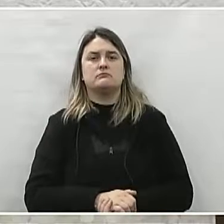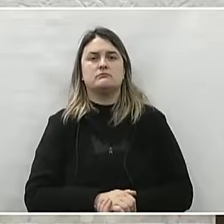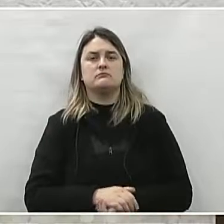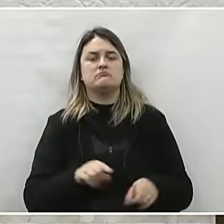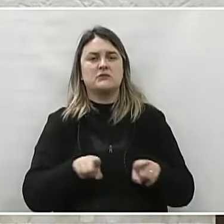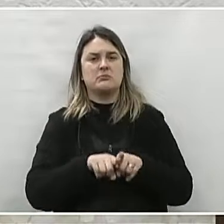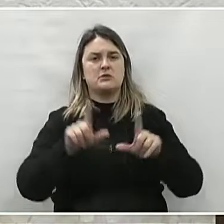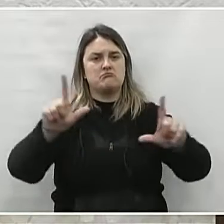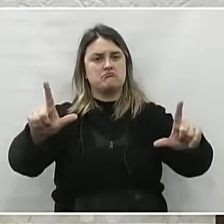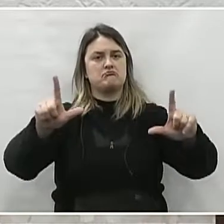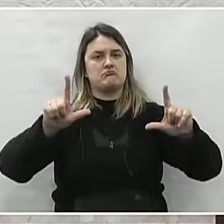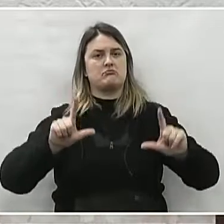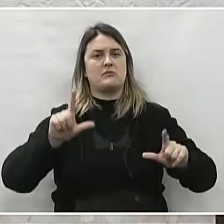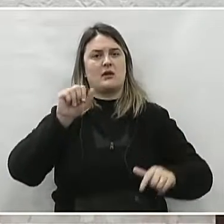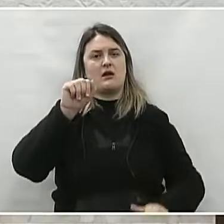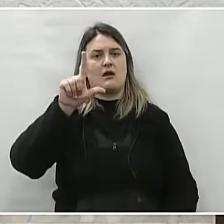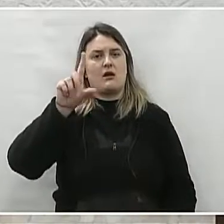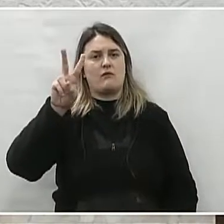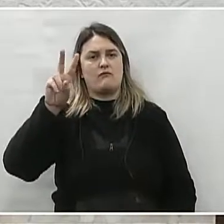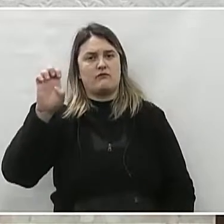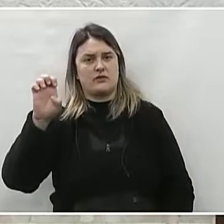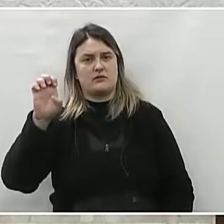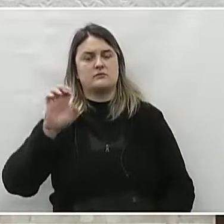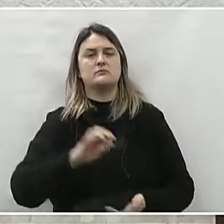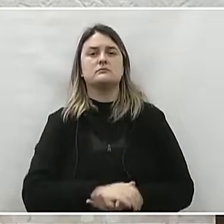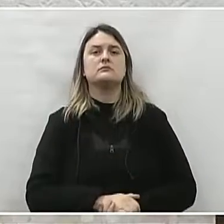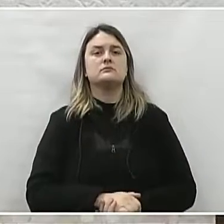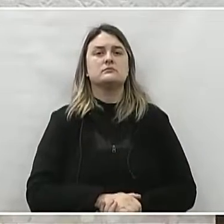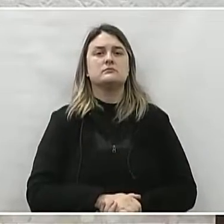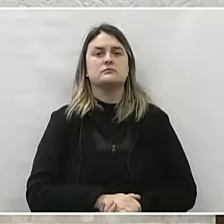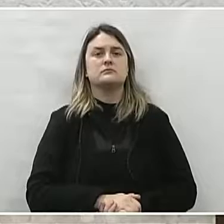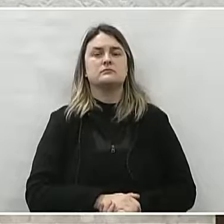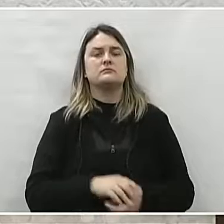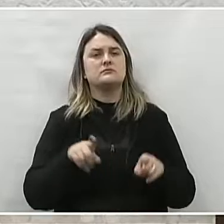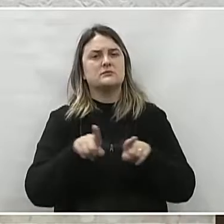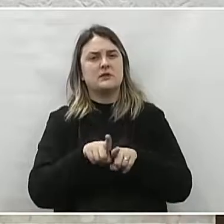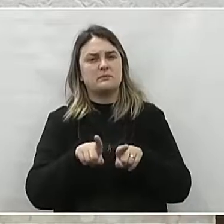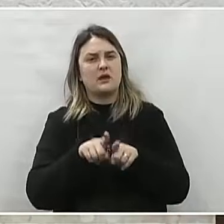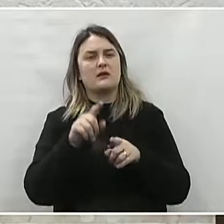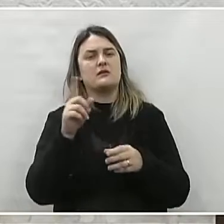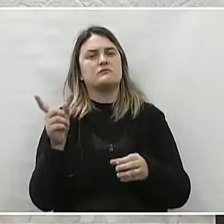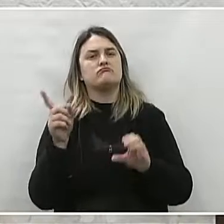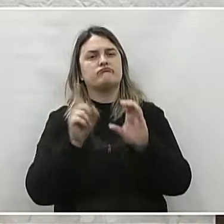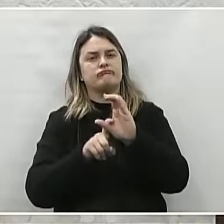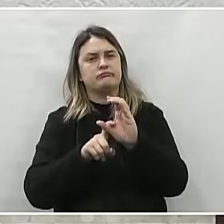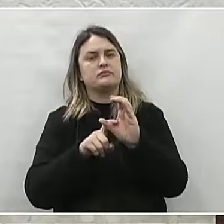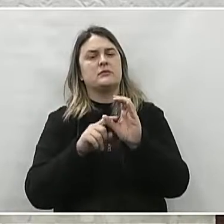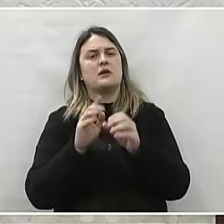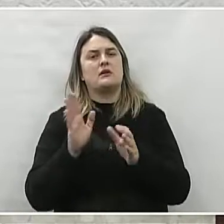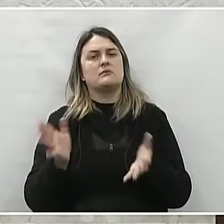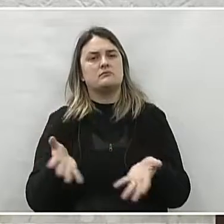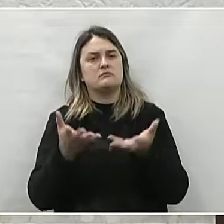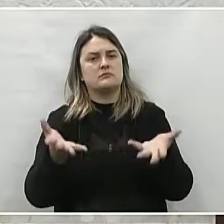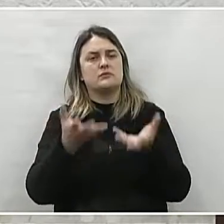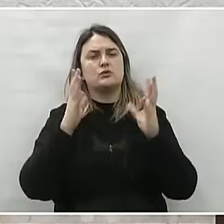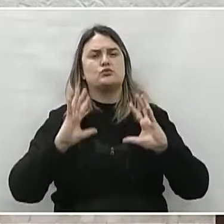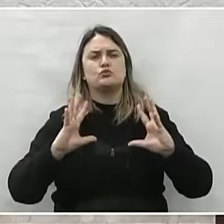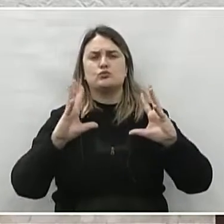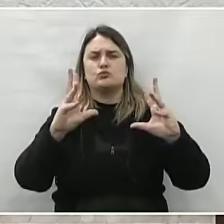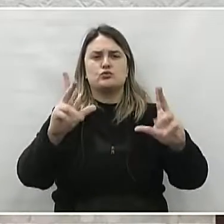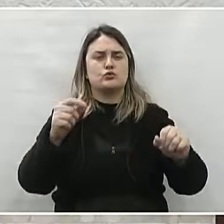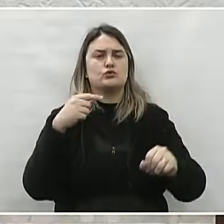comendador da ALVE, Academia de Letras do Vale do Iguaçu, além de ser sócio e colaborador de todos